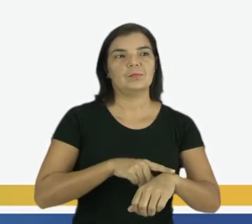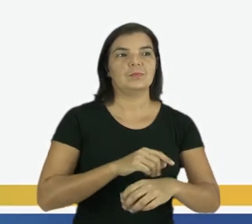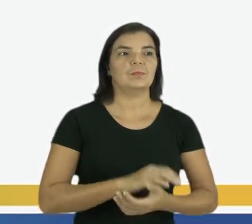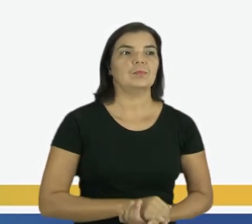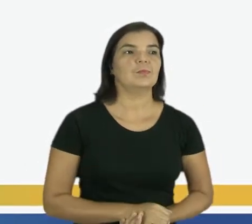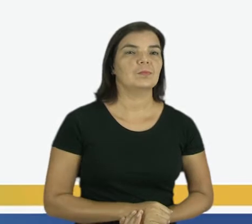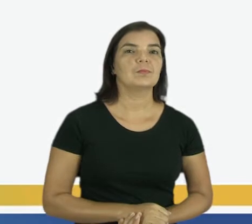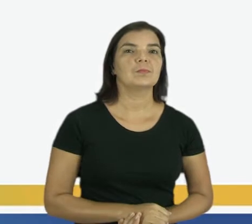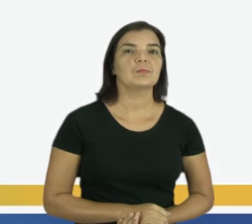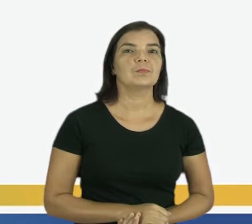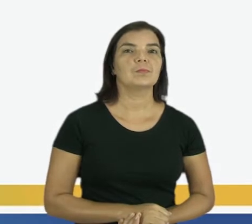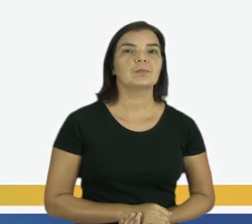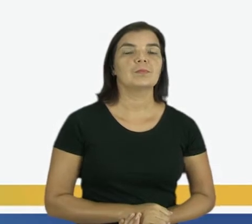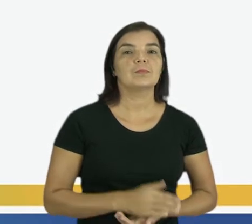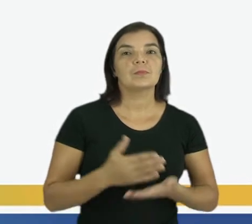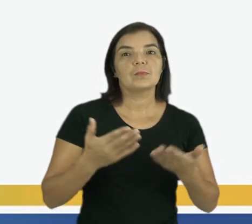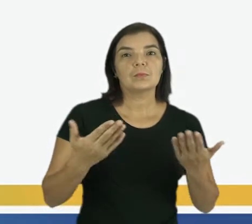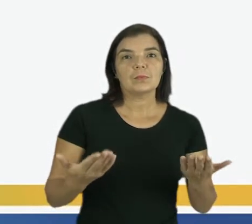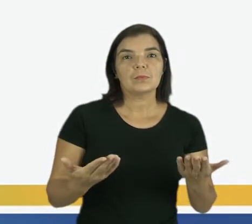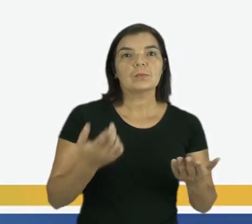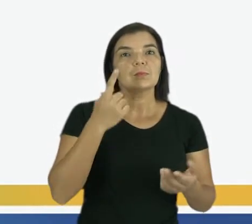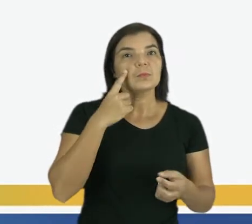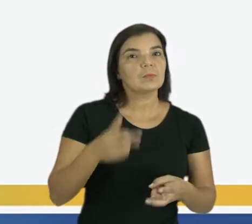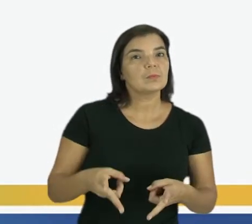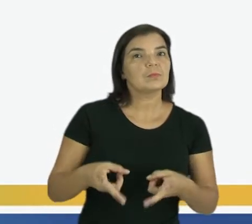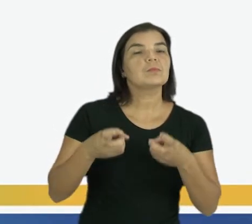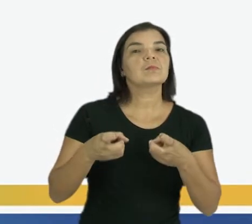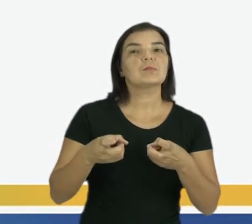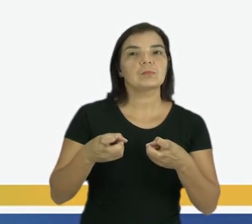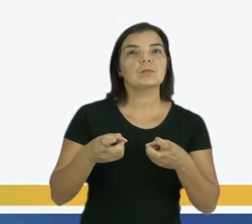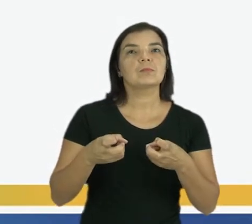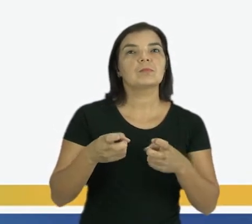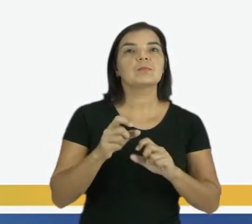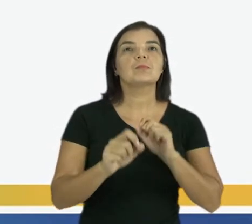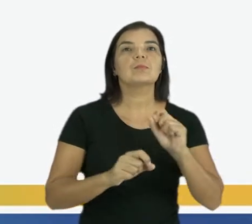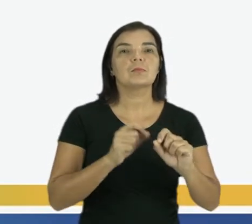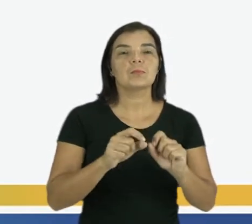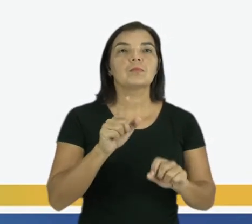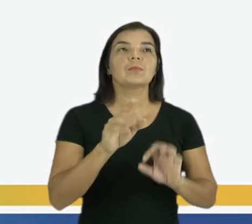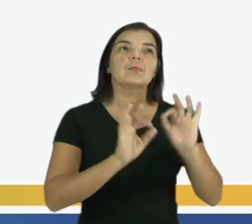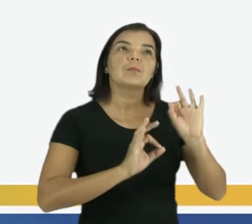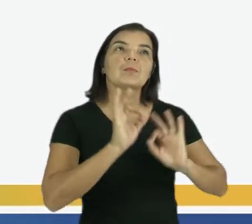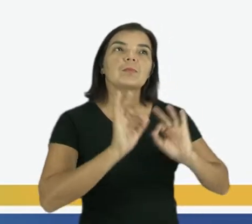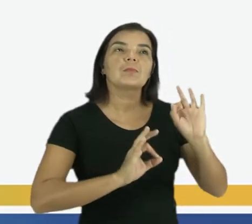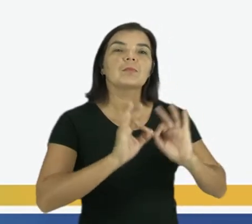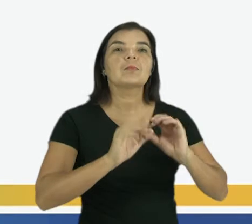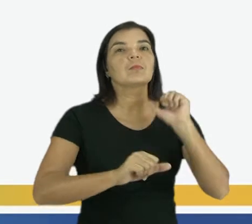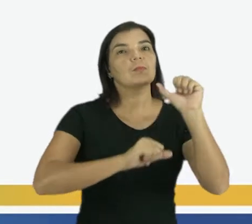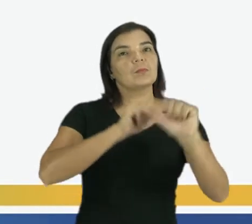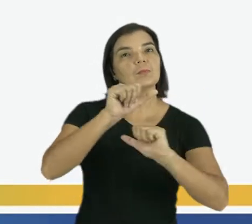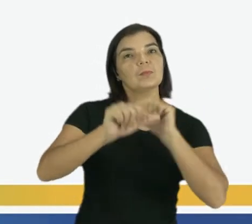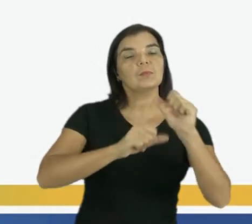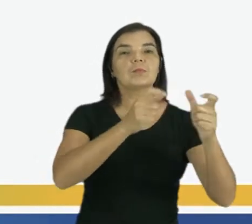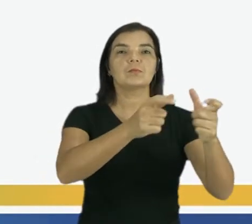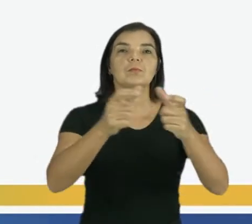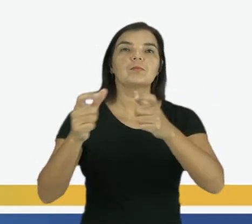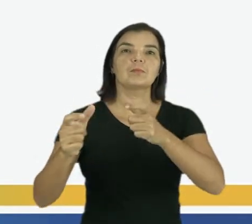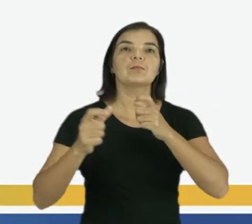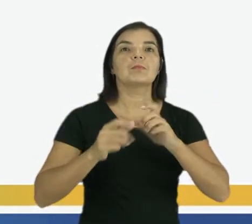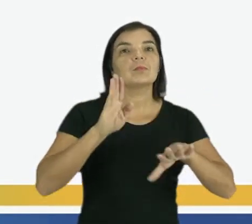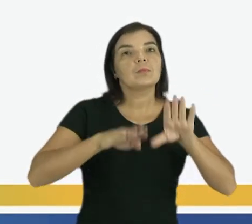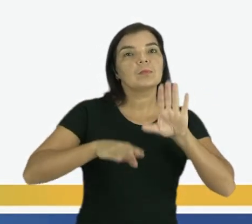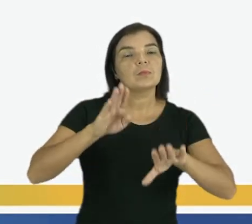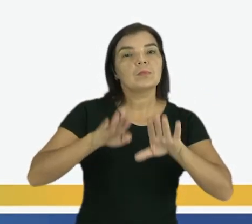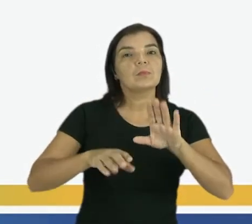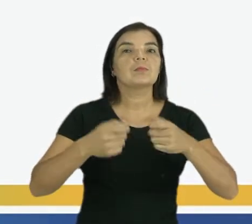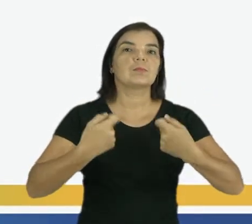tempo. Então, vocês perceberam que é feito essa alteração no espaço de acordo